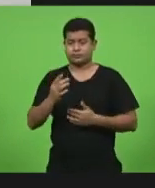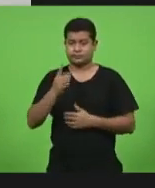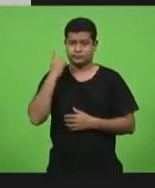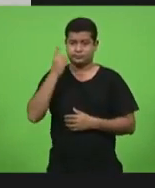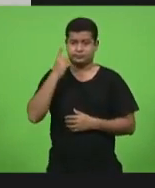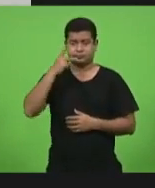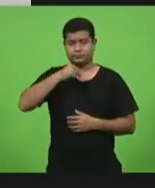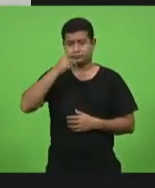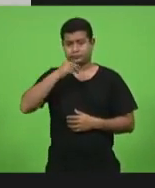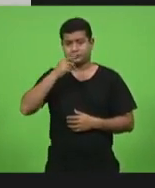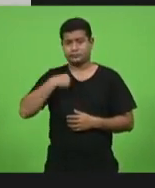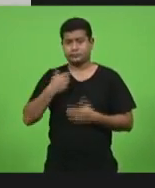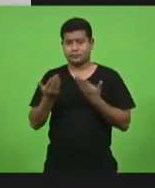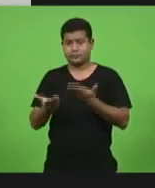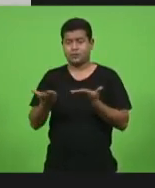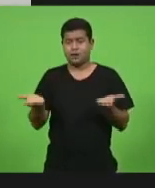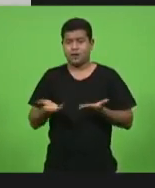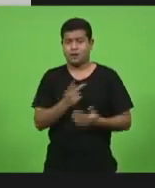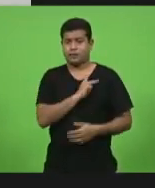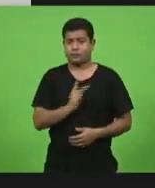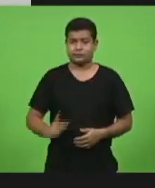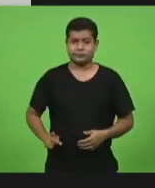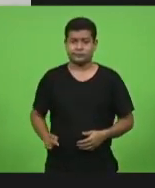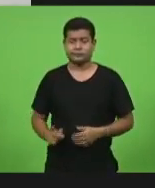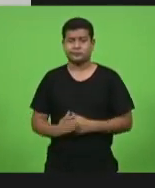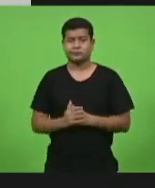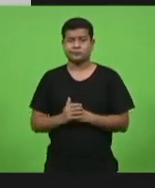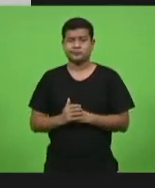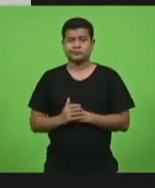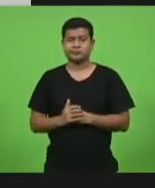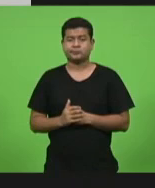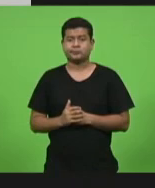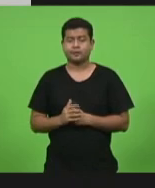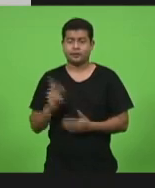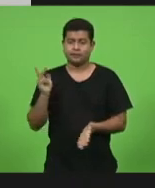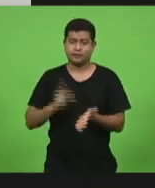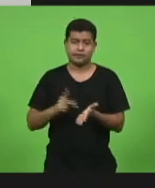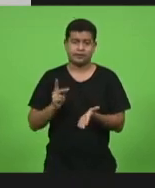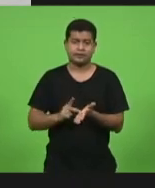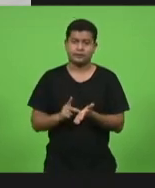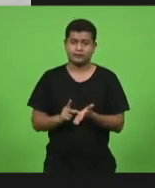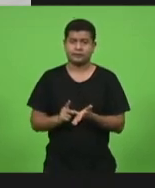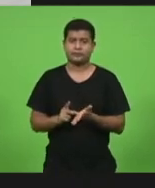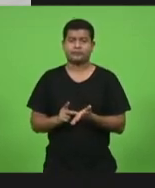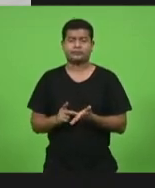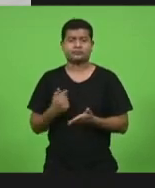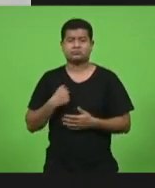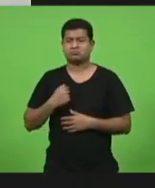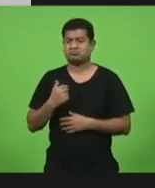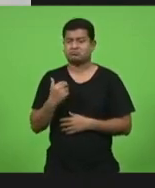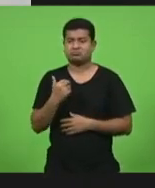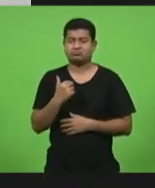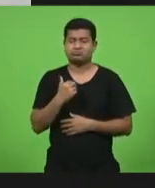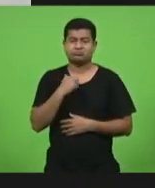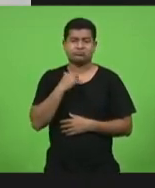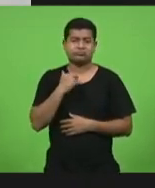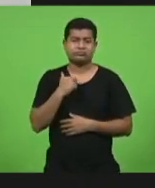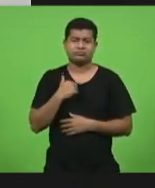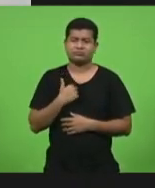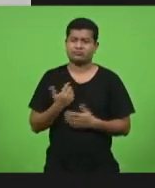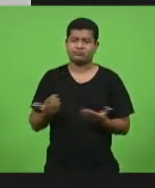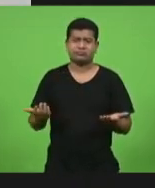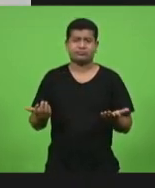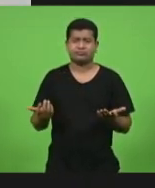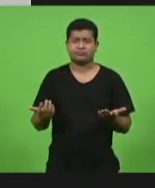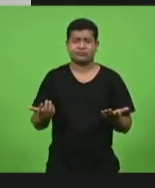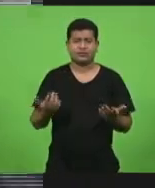Nunes vossa excelência que preside essa sessão de fato eu não não consigo compreender da voto